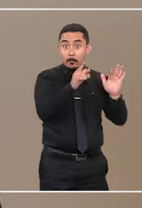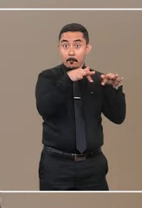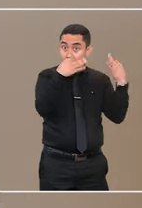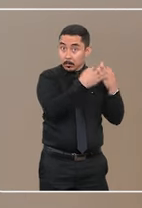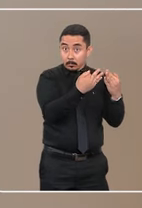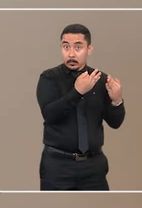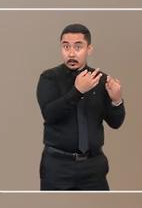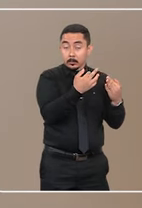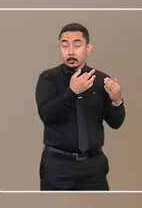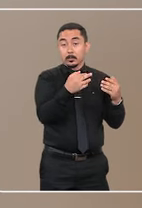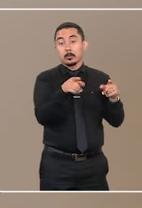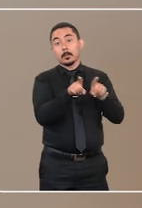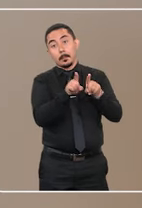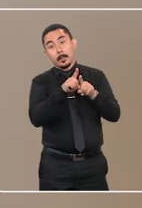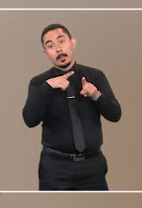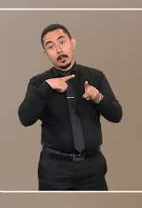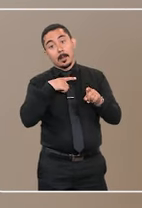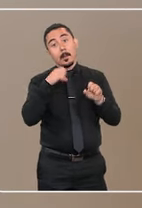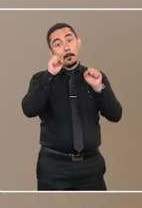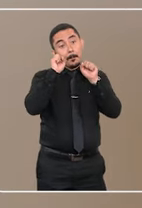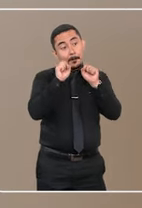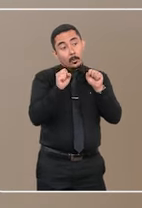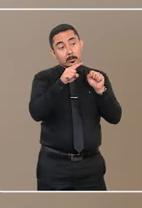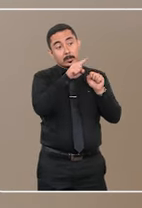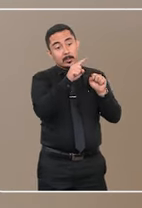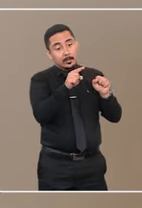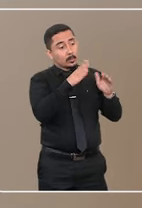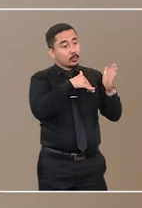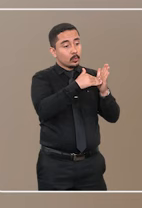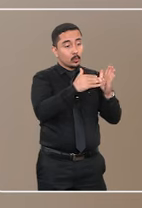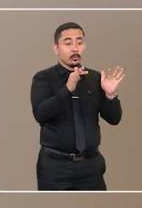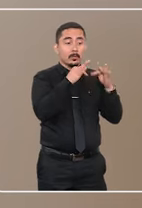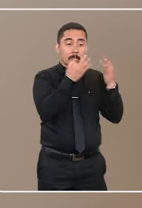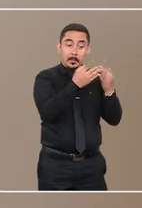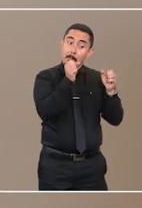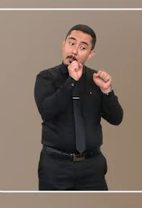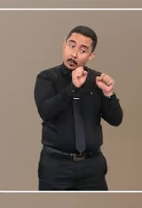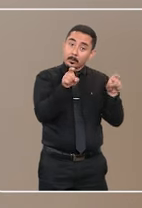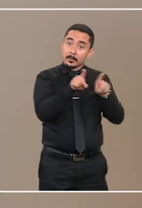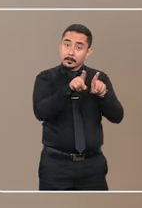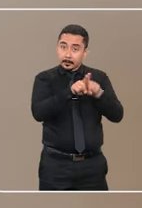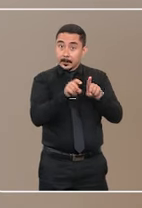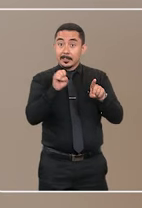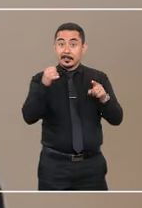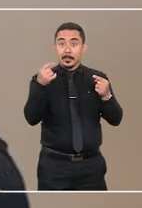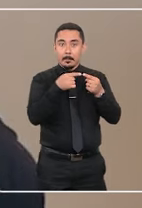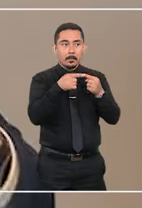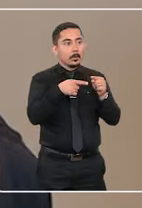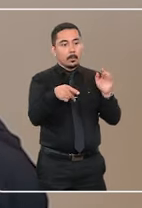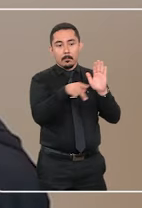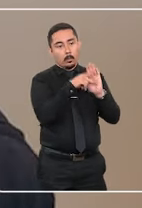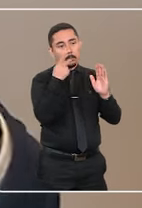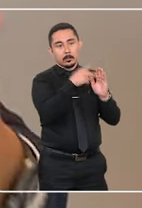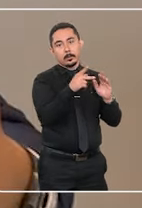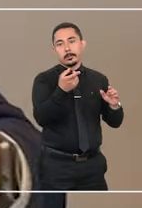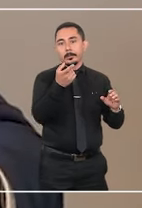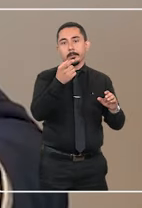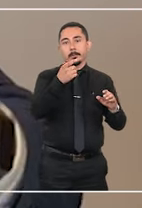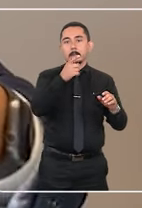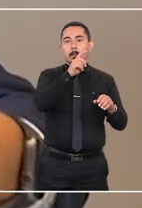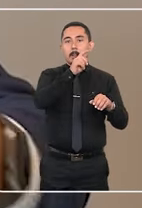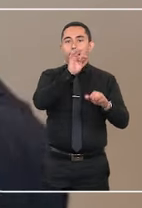tratar do bem de família, e existe também hipótese em que o bem de família vai sim responder pela dívida, por quando é dívida do próprio bem, a taxa de